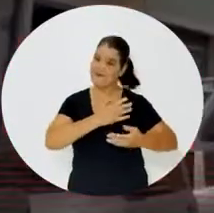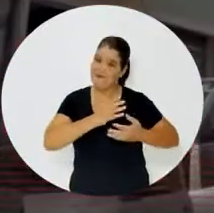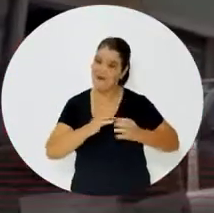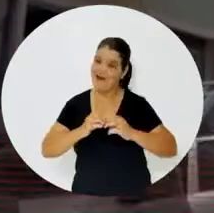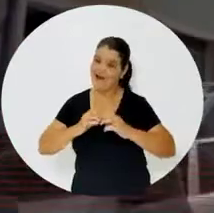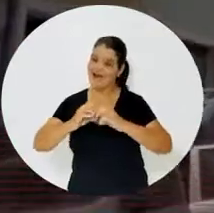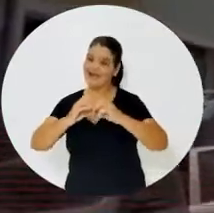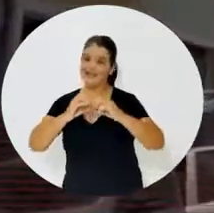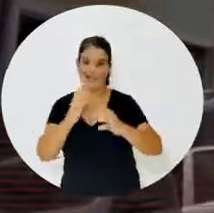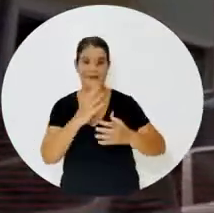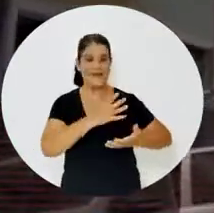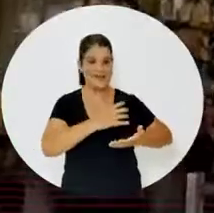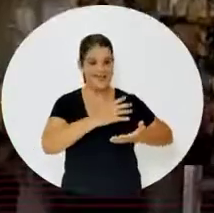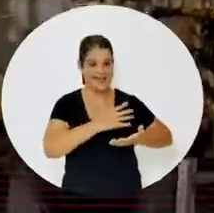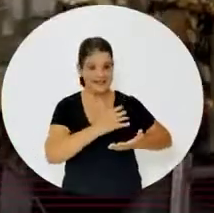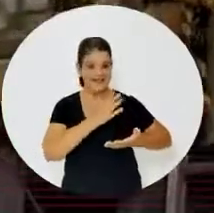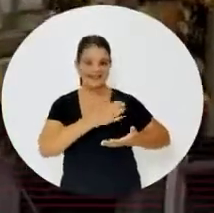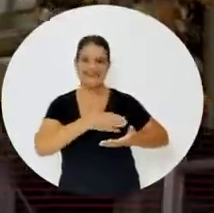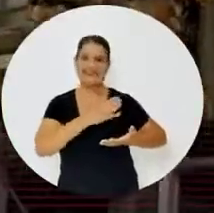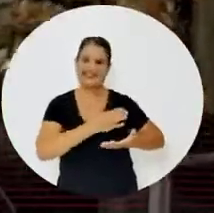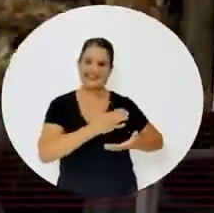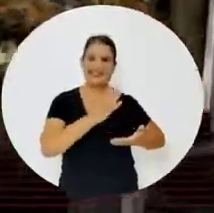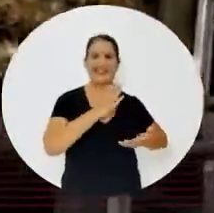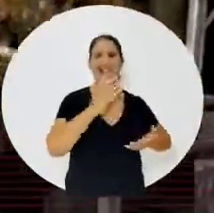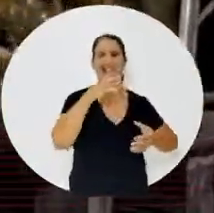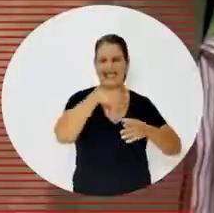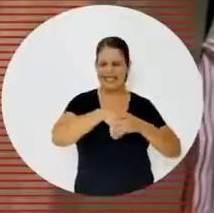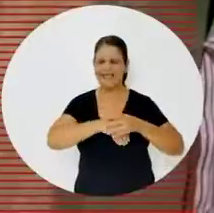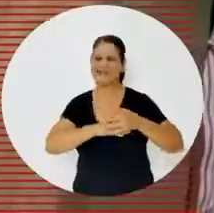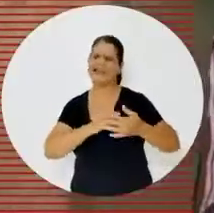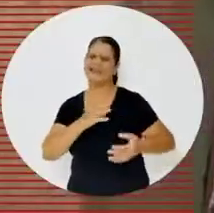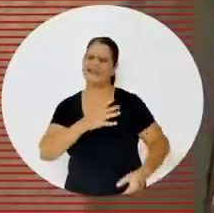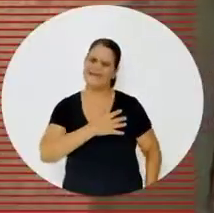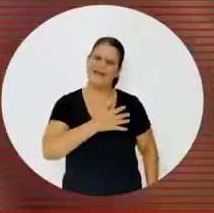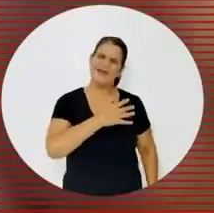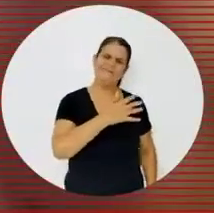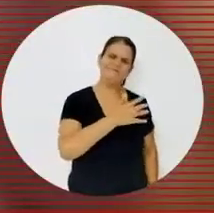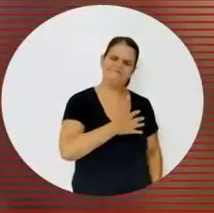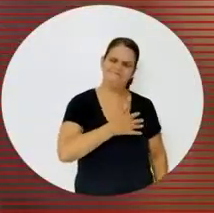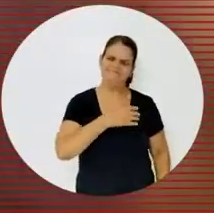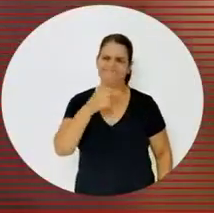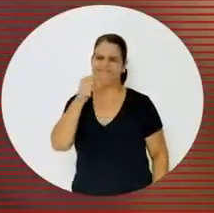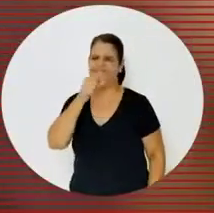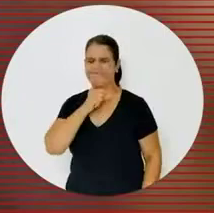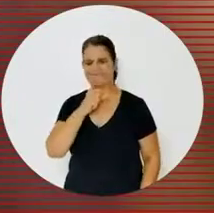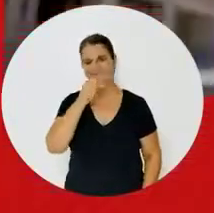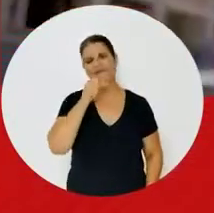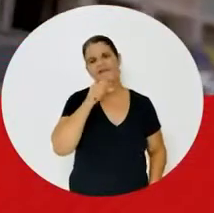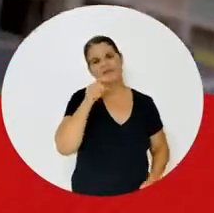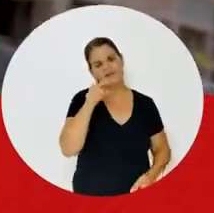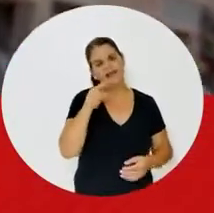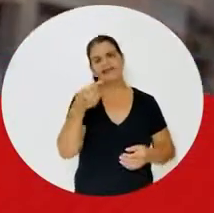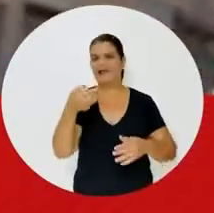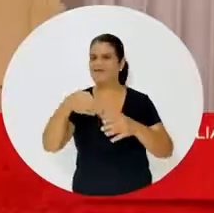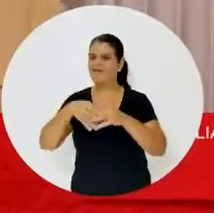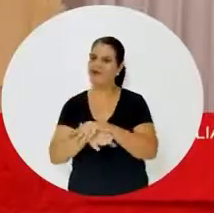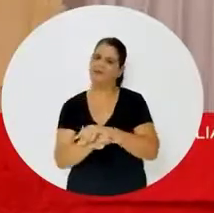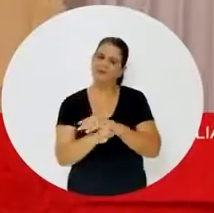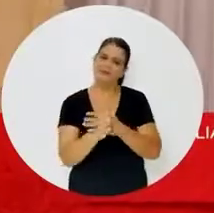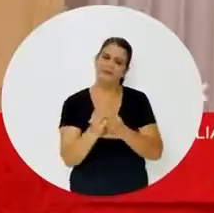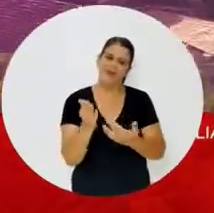Bate, bate, bate coração Dentro desse velho peito Você que tava